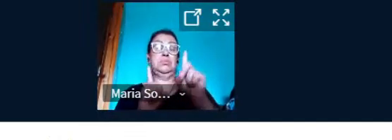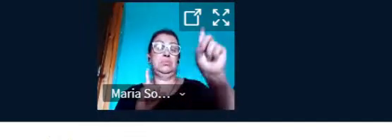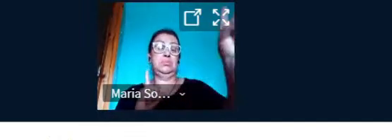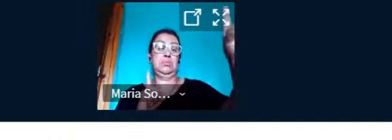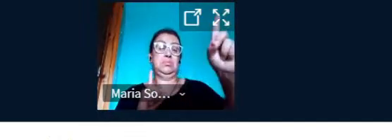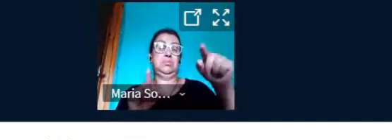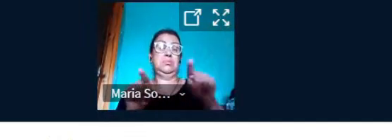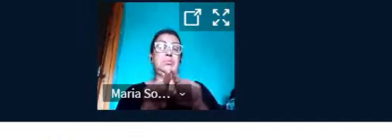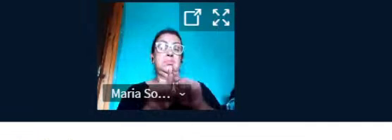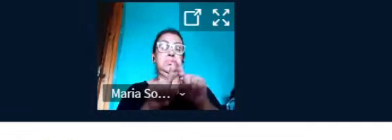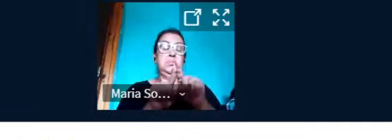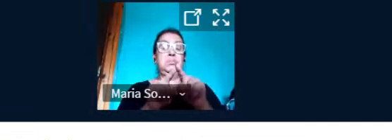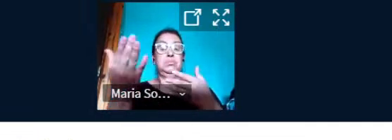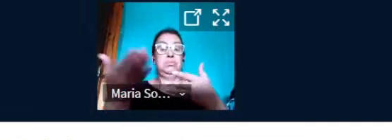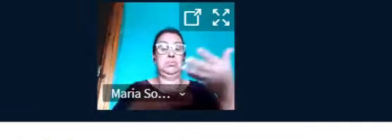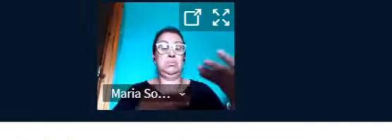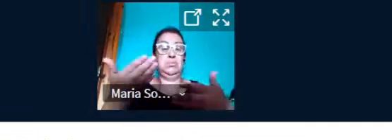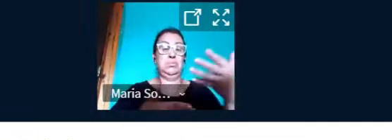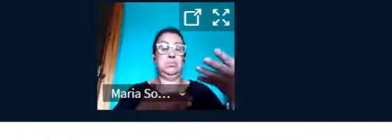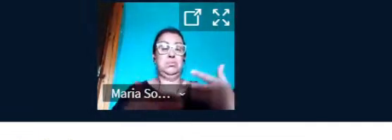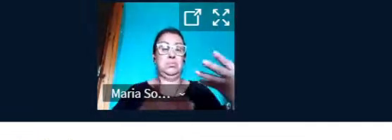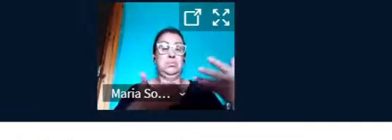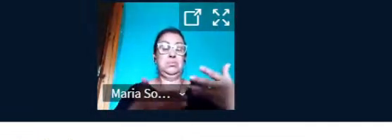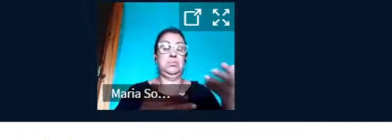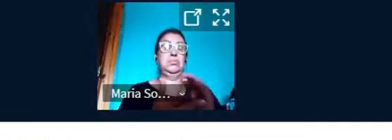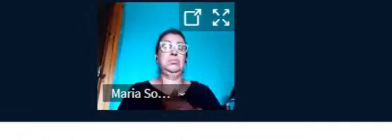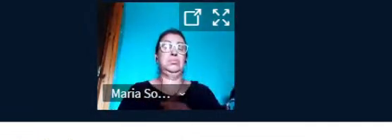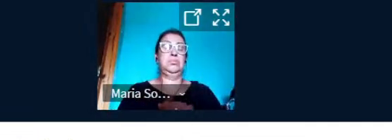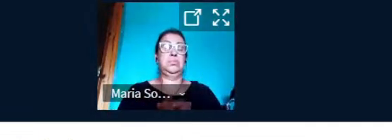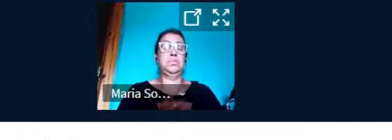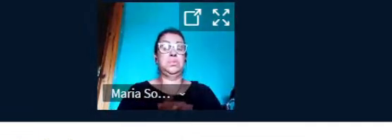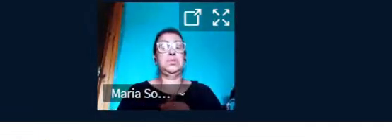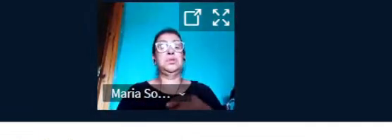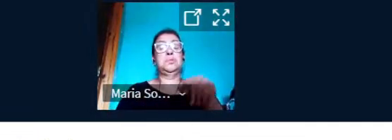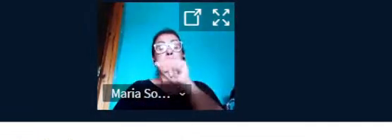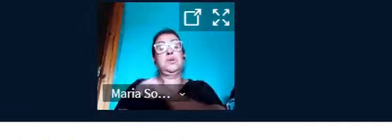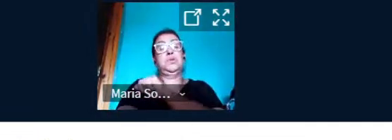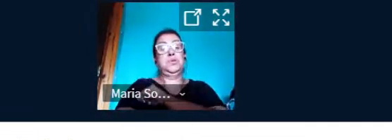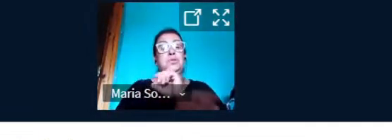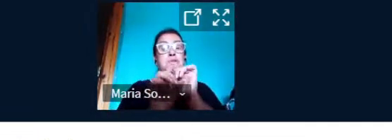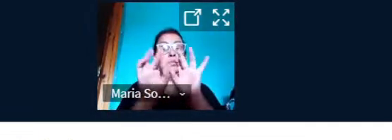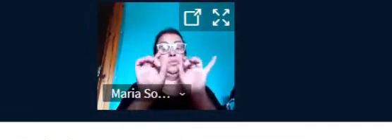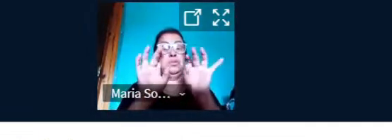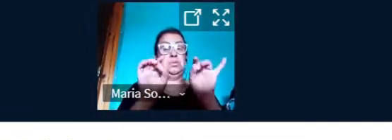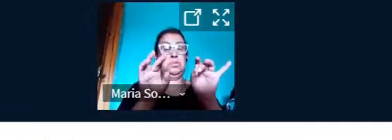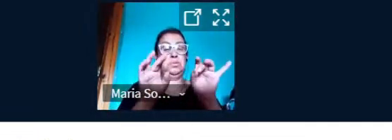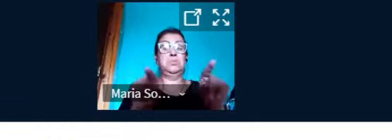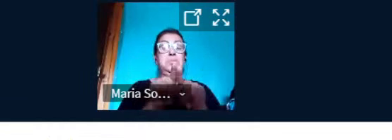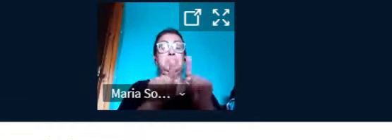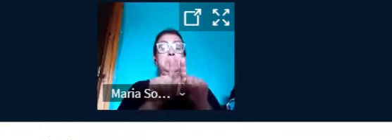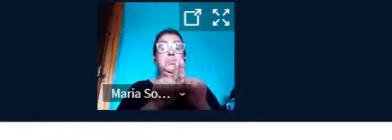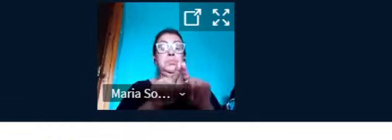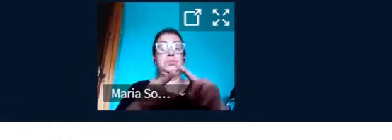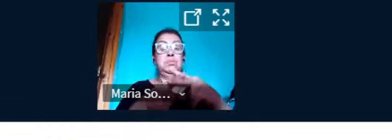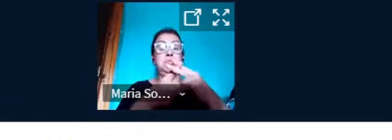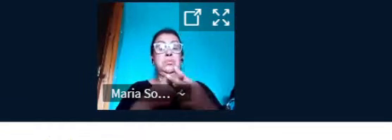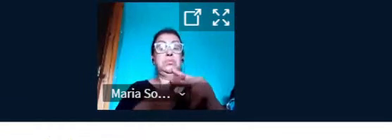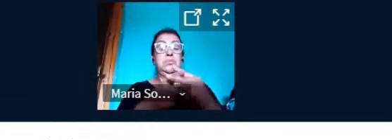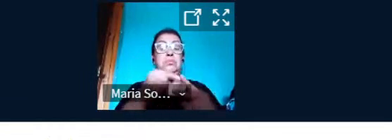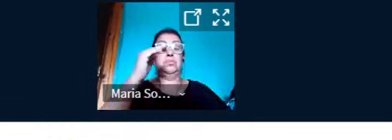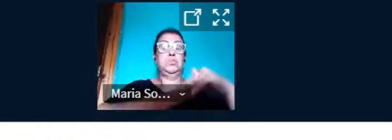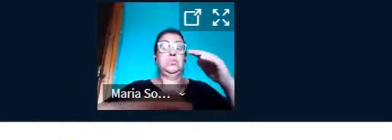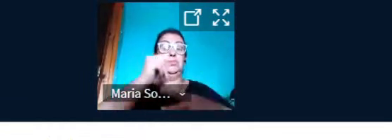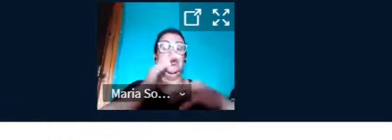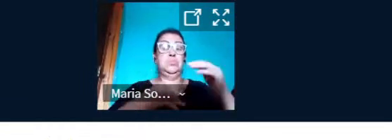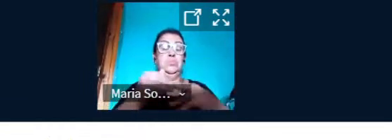necessidades específicas e de ferramentas de construção e edição. Além desses, também foram feitos tutoriais